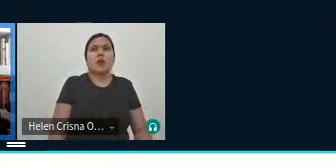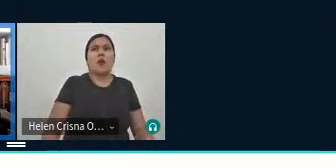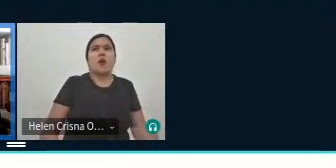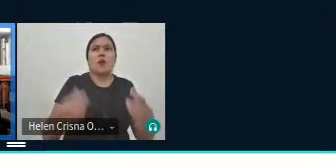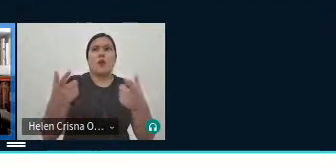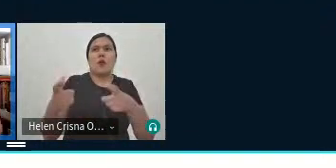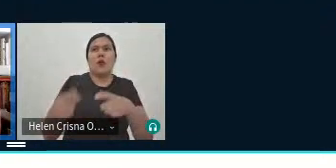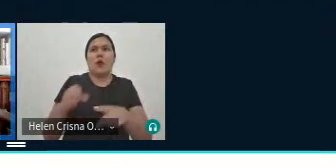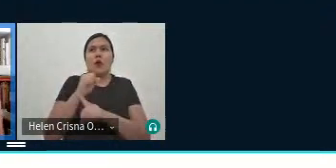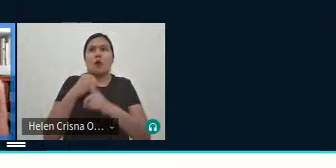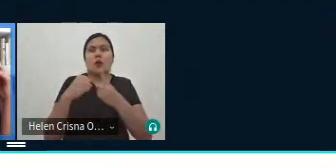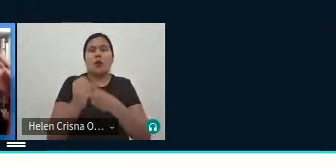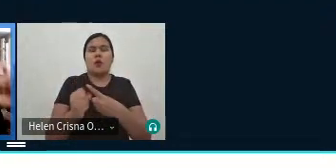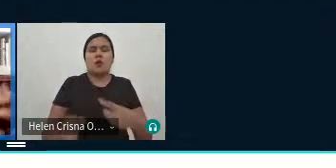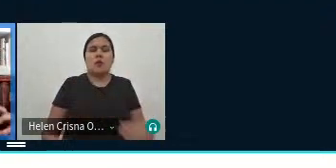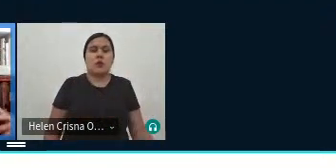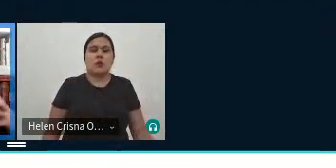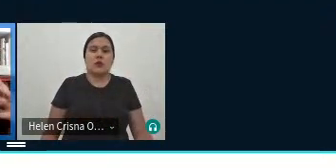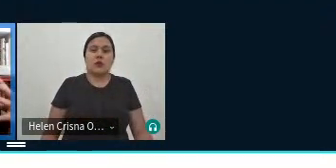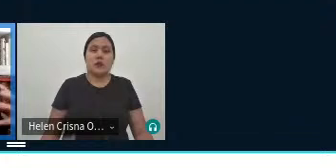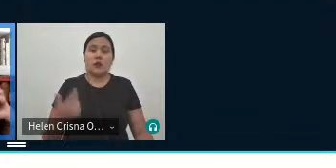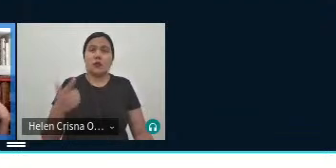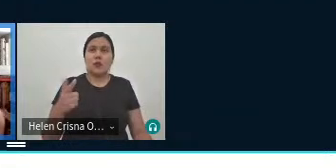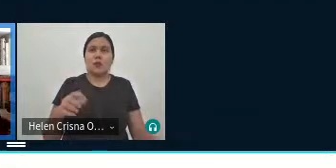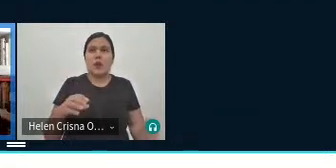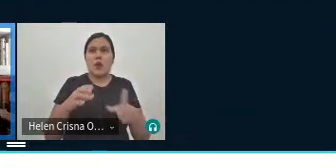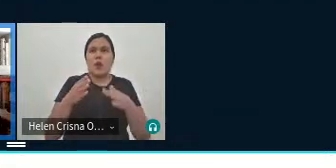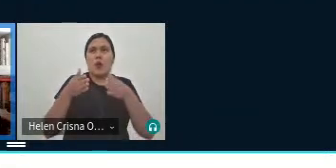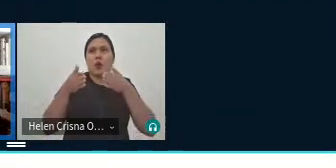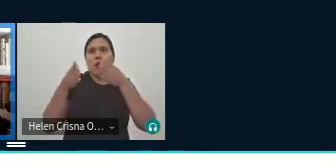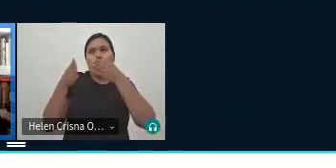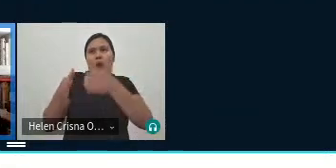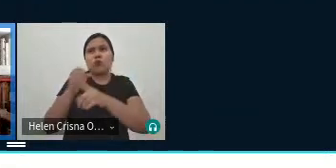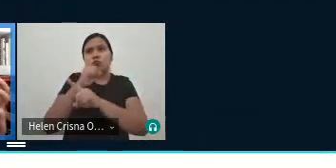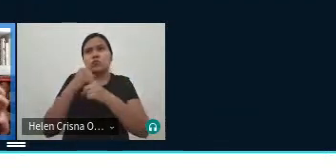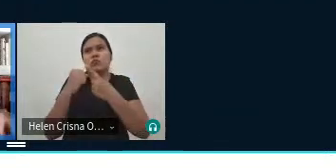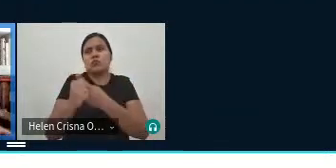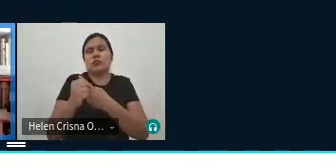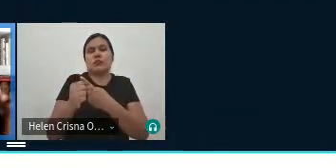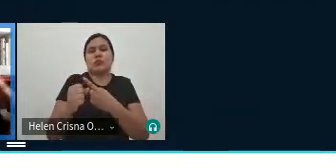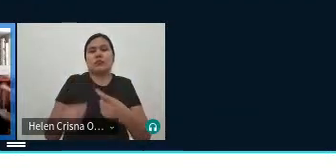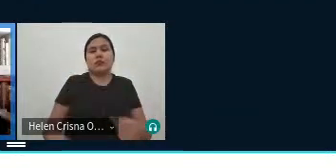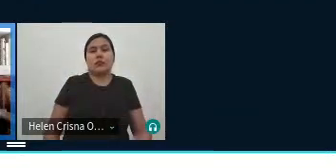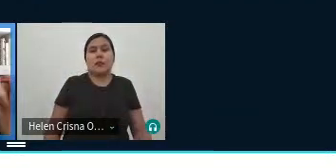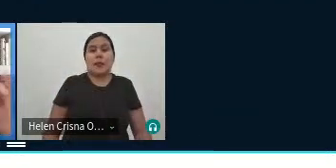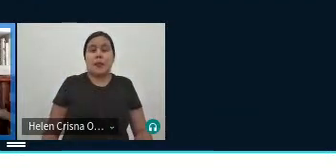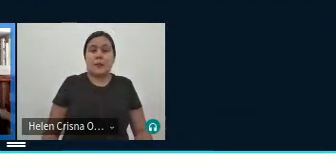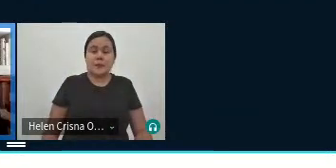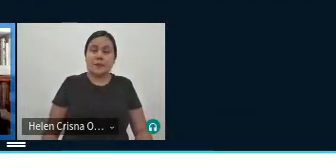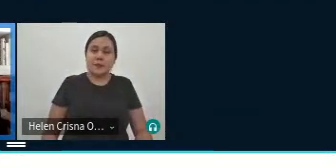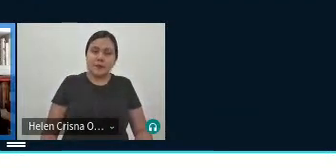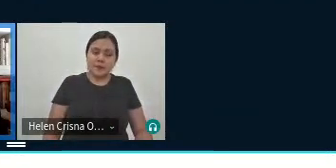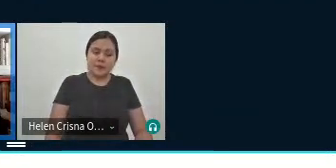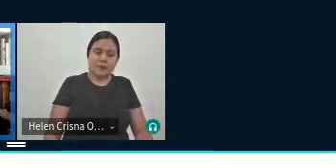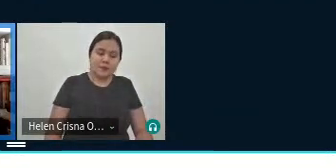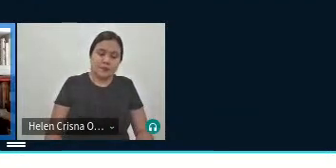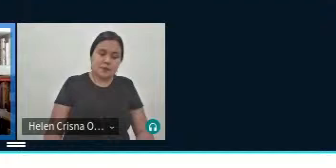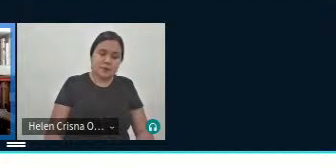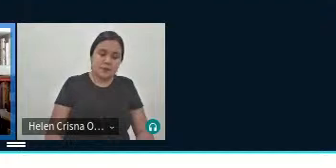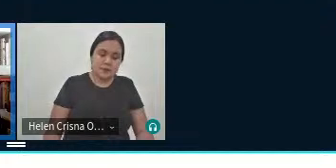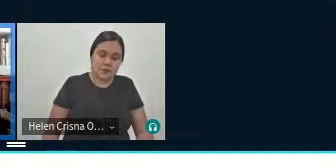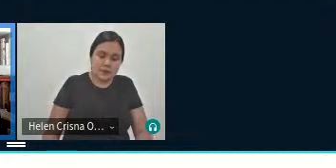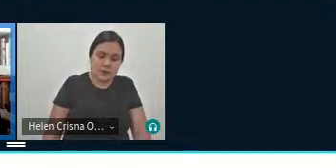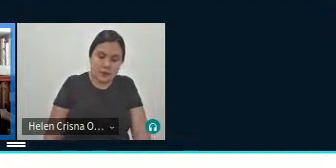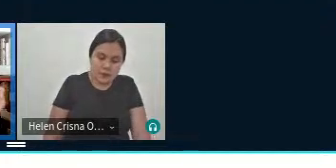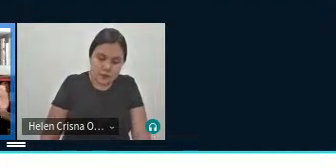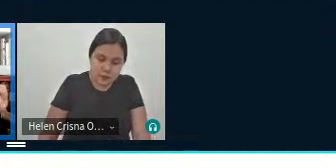tem um segmento social em particular aqui é uma compreensão ampla